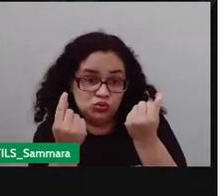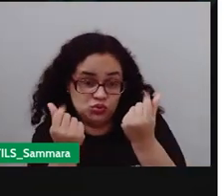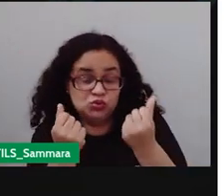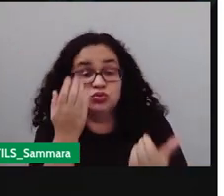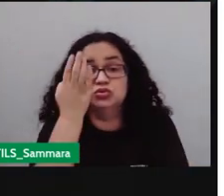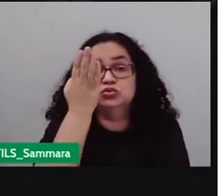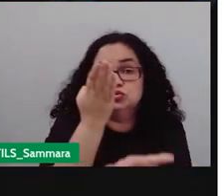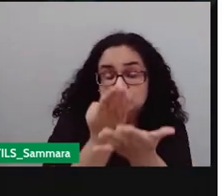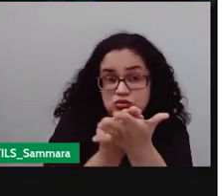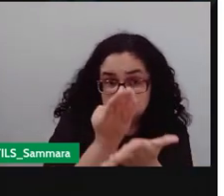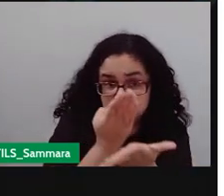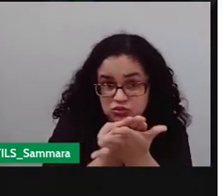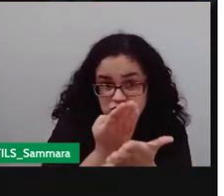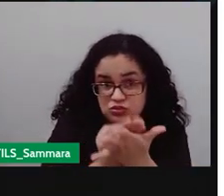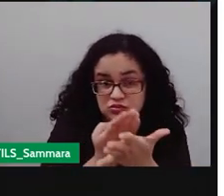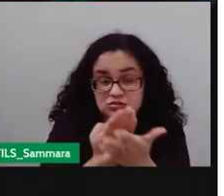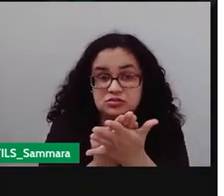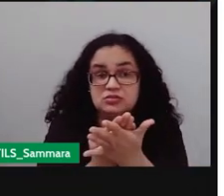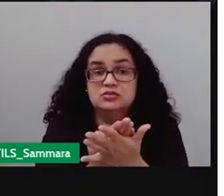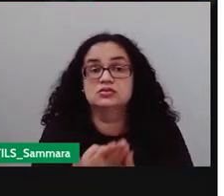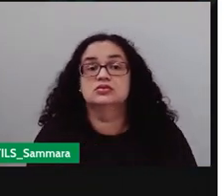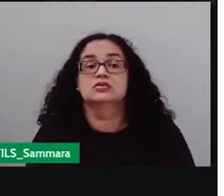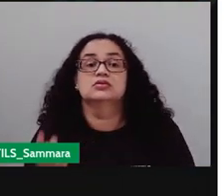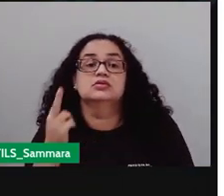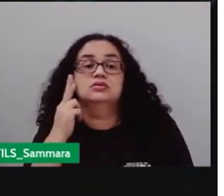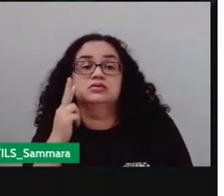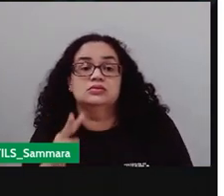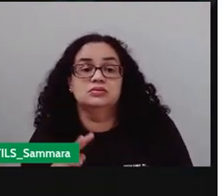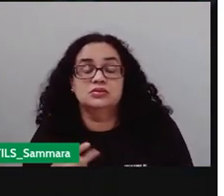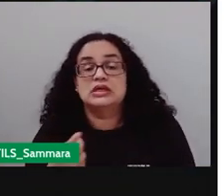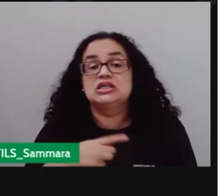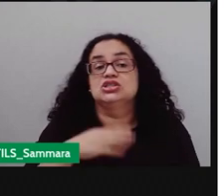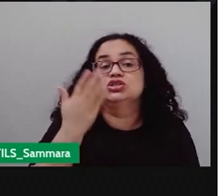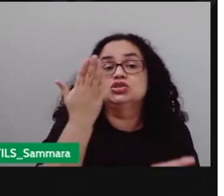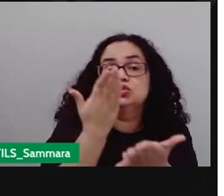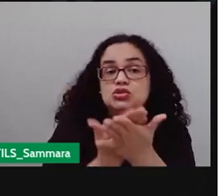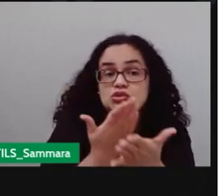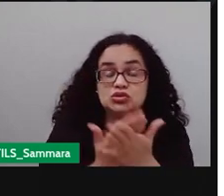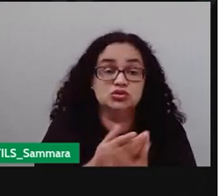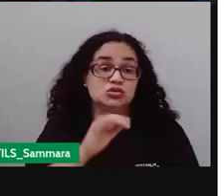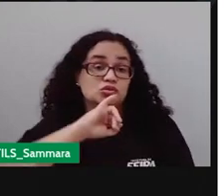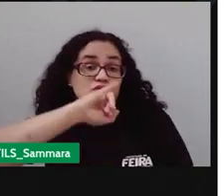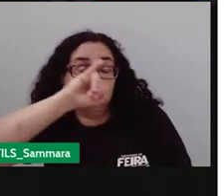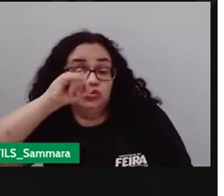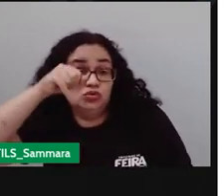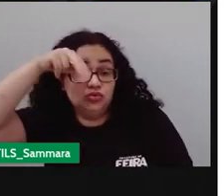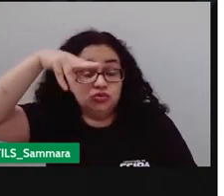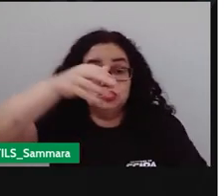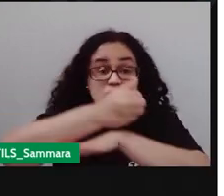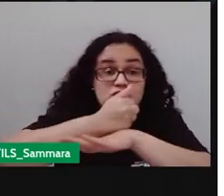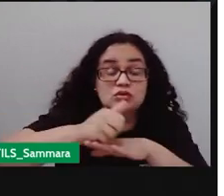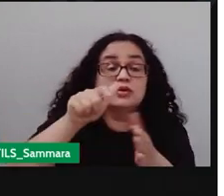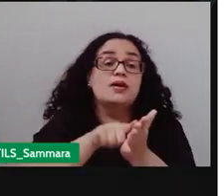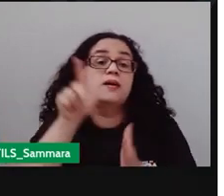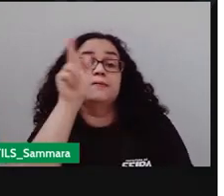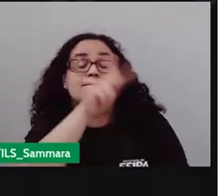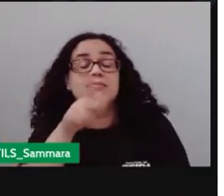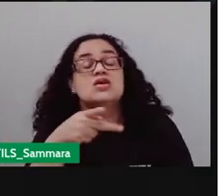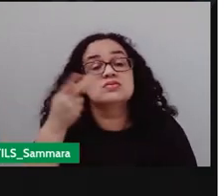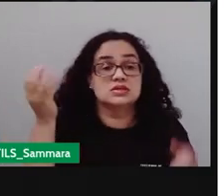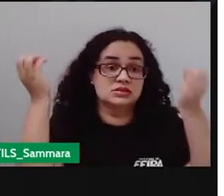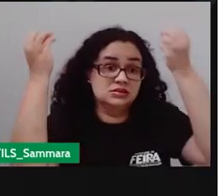estudar sobre aquilo. Fora, por fato, de já ter estudado aí para ser jornalista. Então, o a Pro fala sempre?